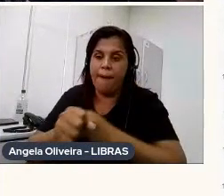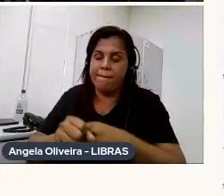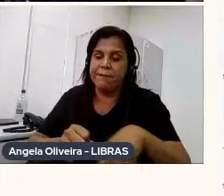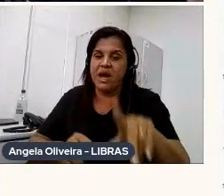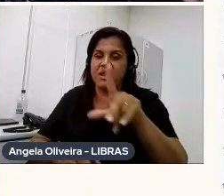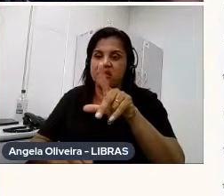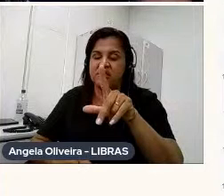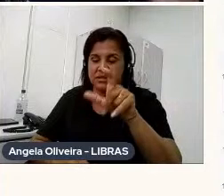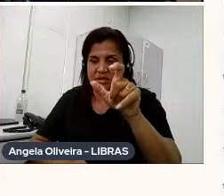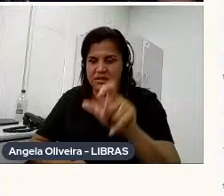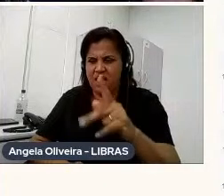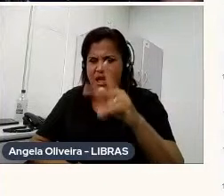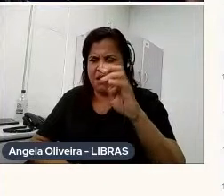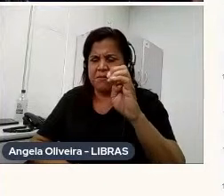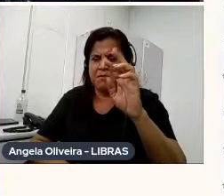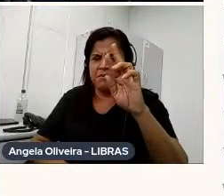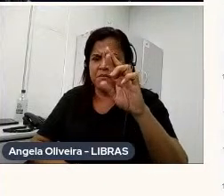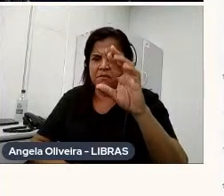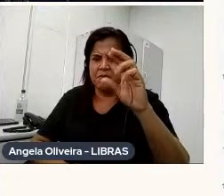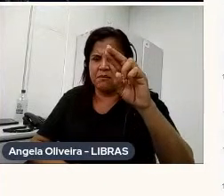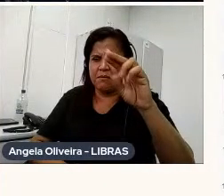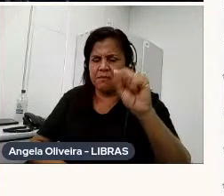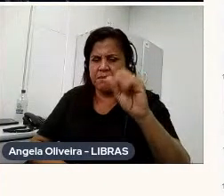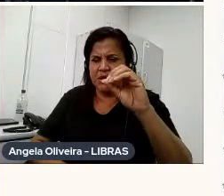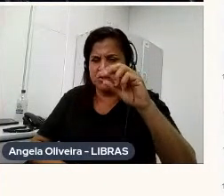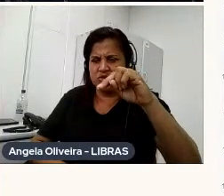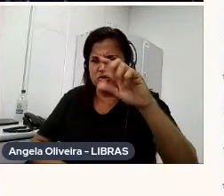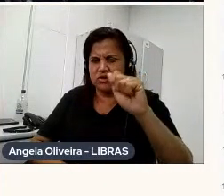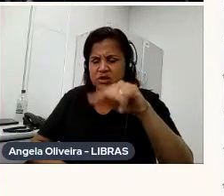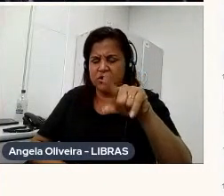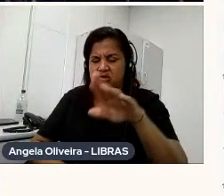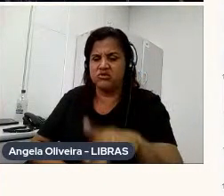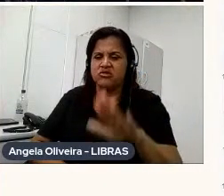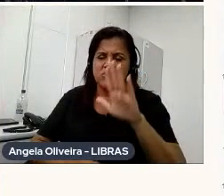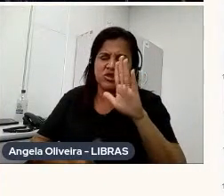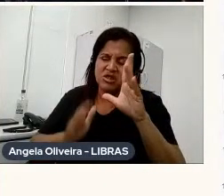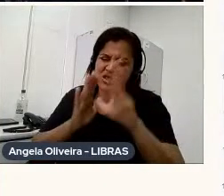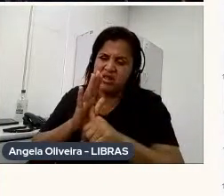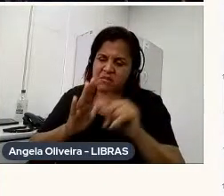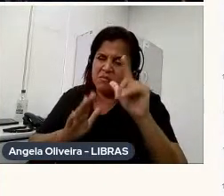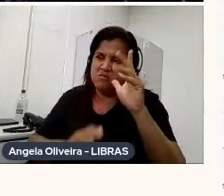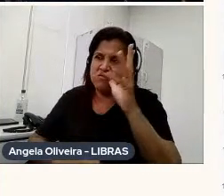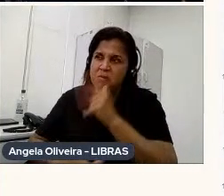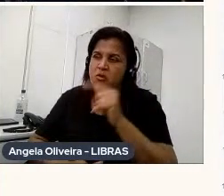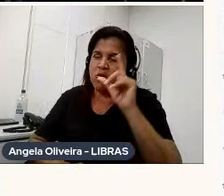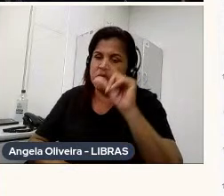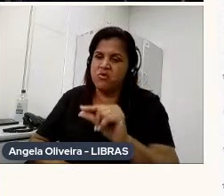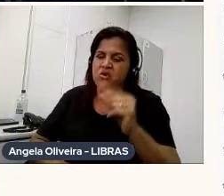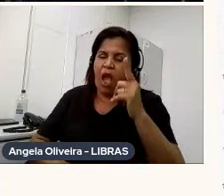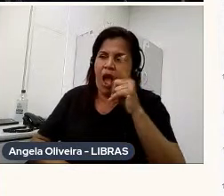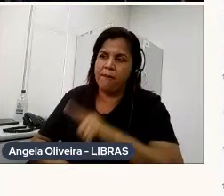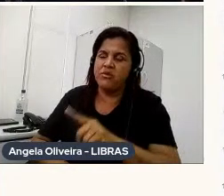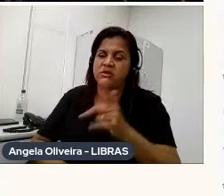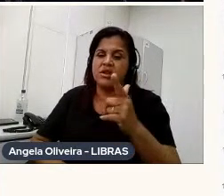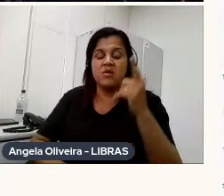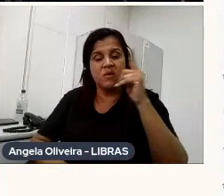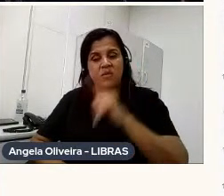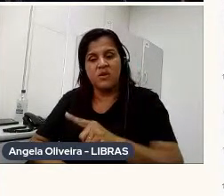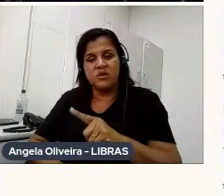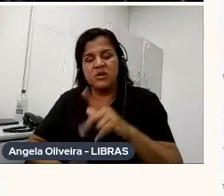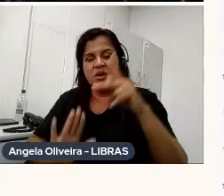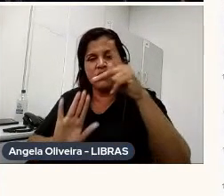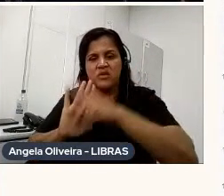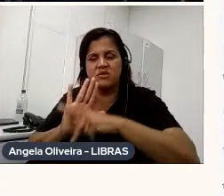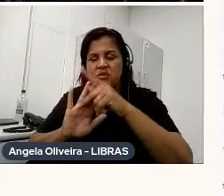Aí o edital rolou, demorou um tempinho, acabou ganhando, e quando ganhou, esse projeto inicialmente era um projeto que